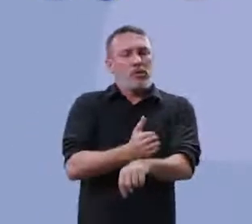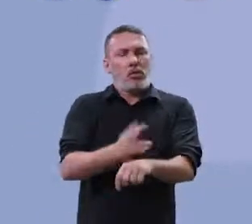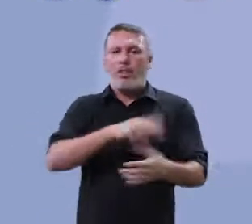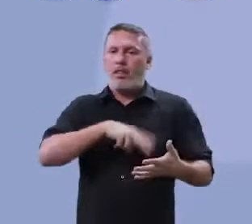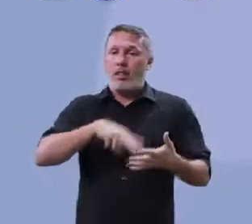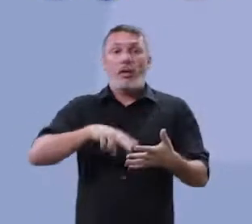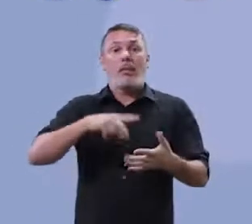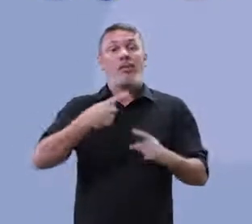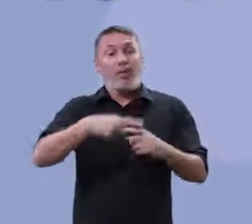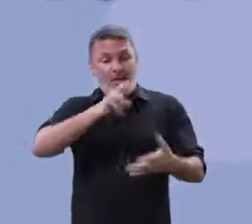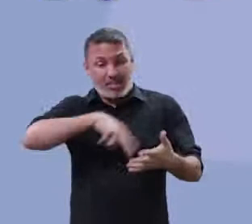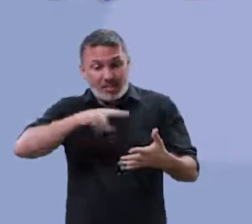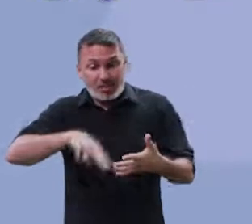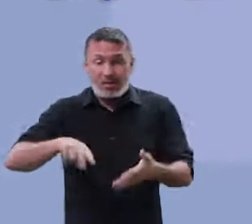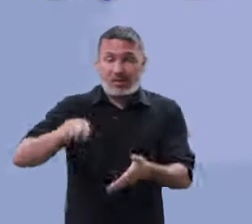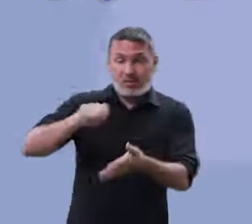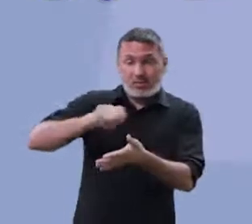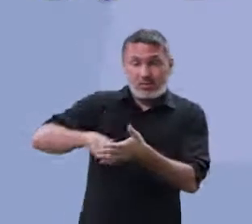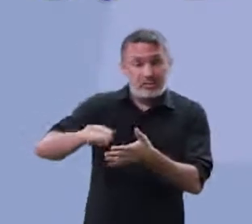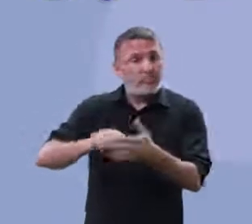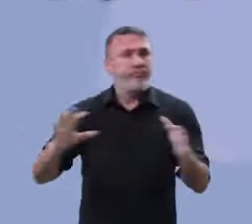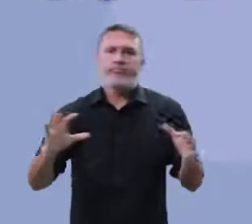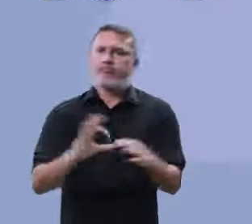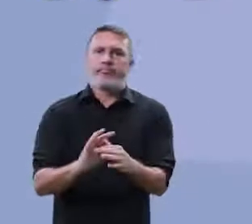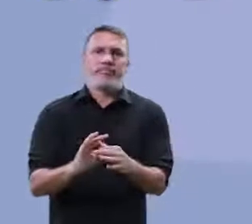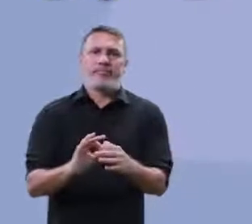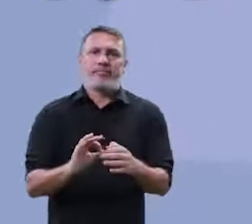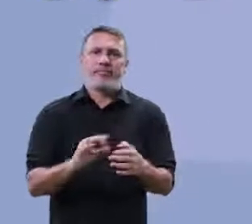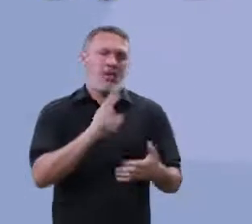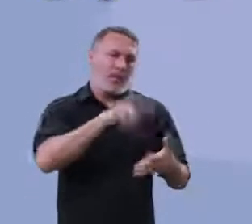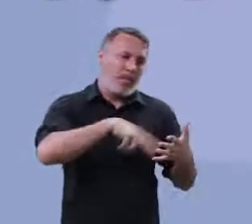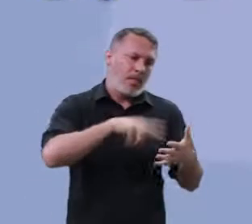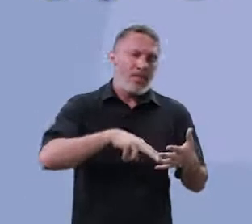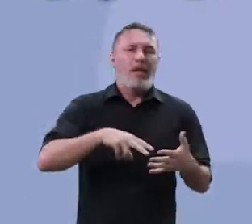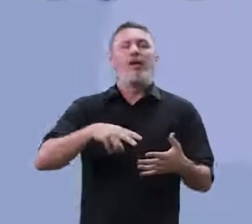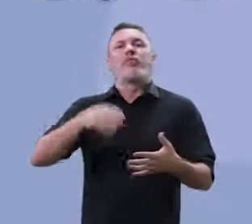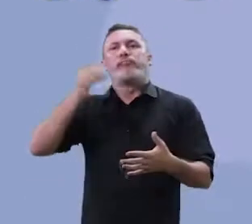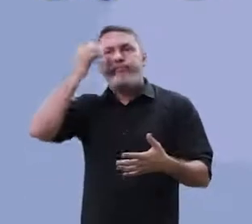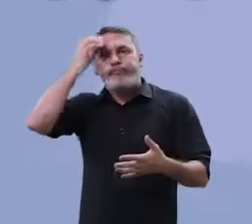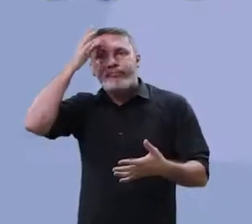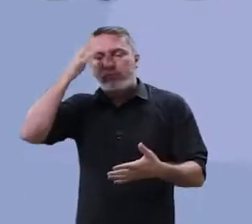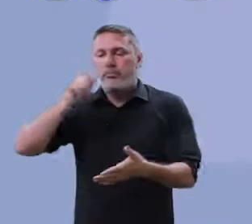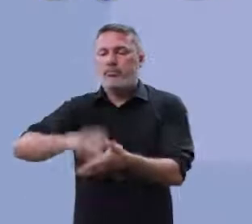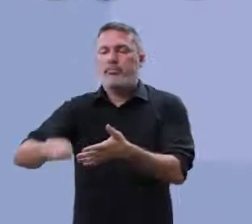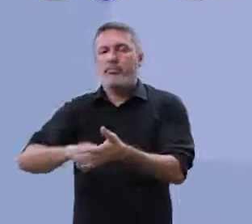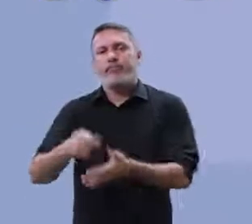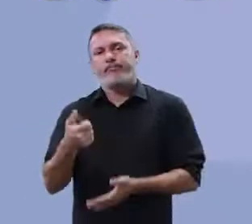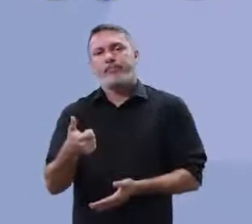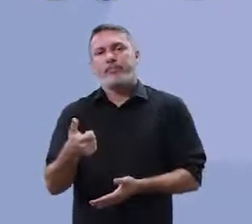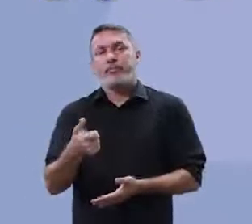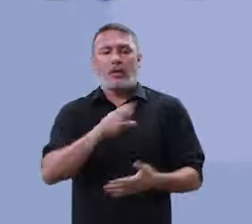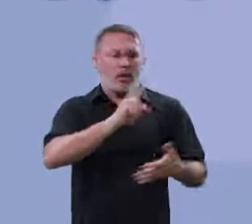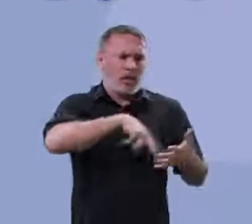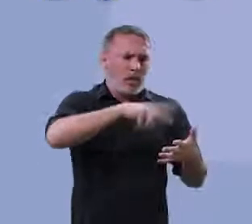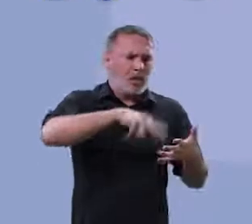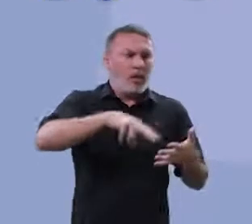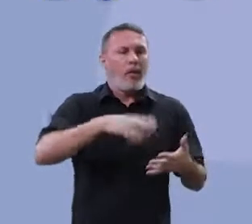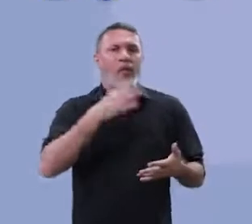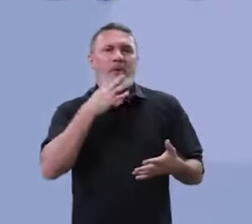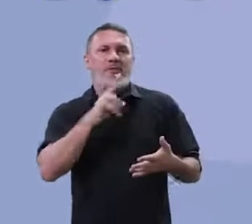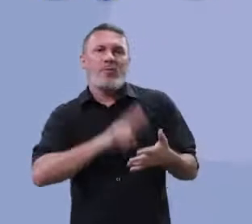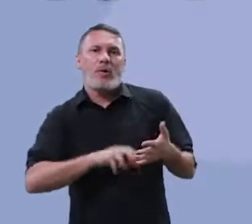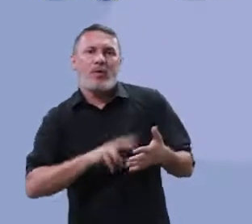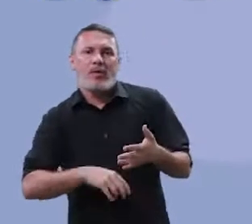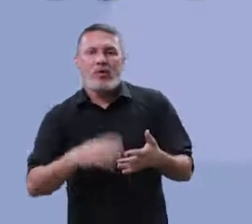momento, porque leitura e escrita, elas vão se completar, gente. Quando você lê bastante, você vai aprendendo